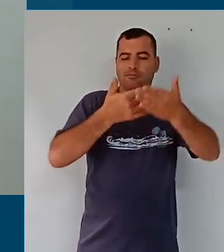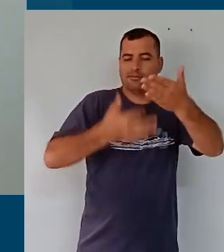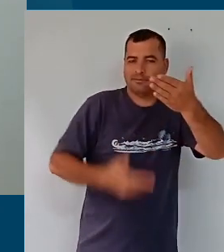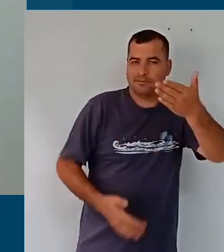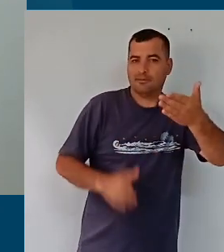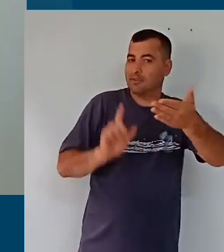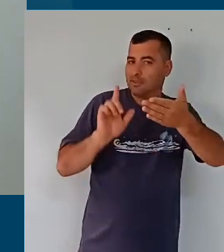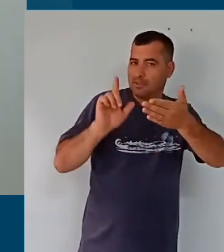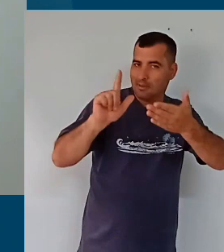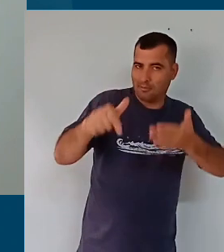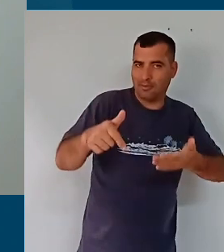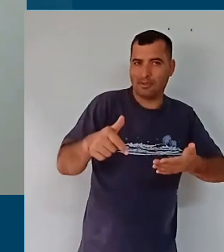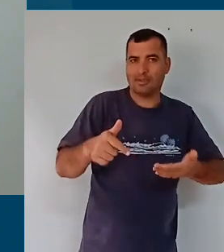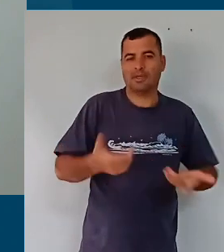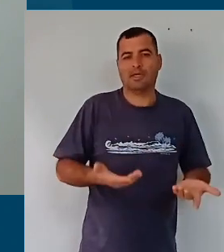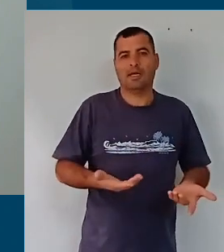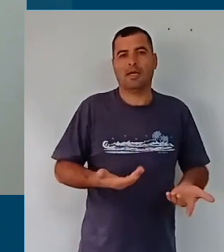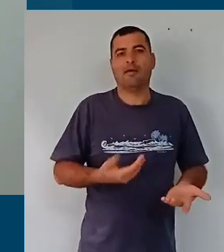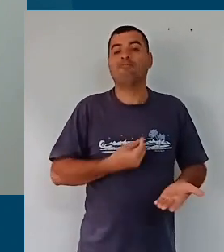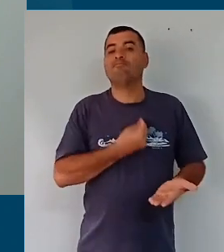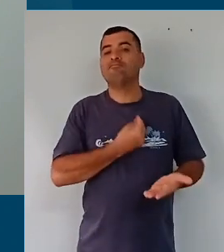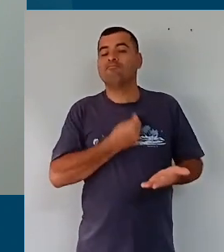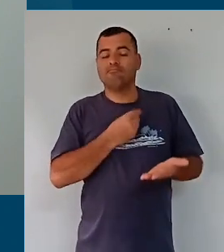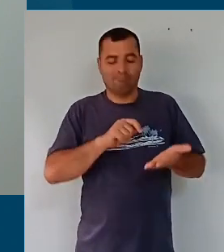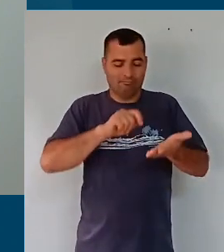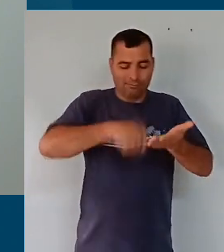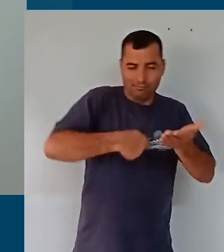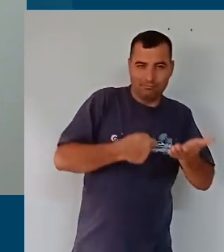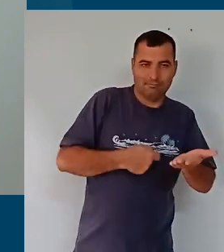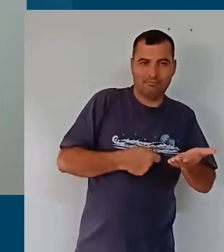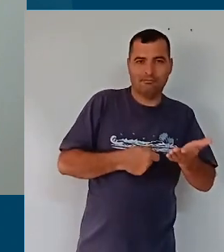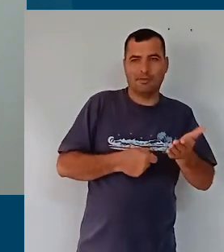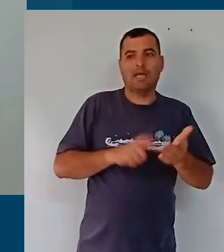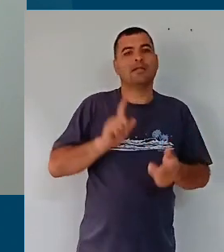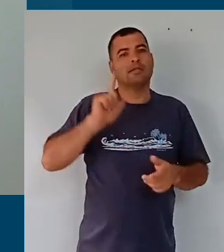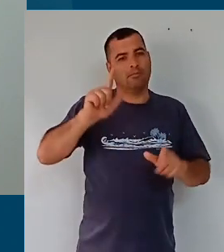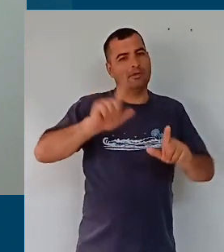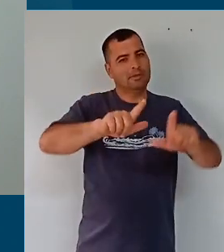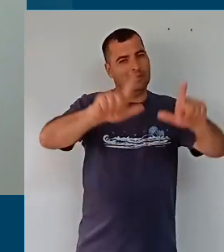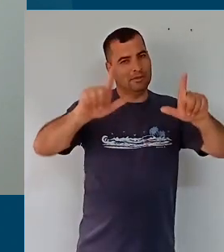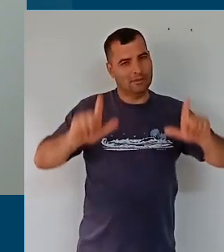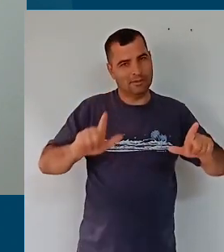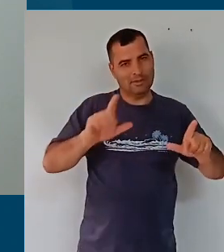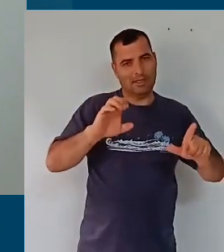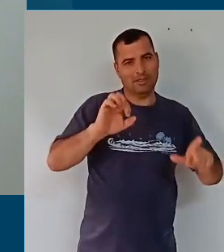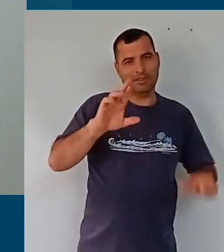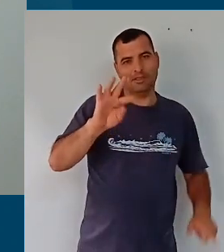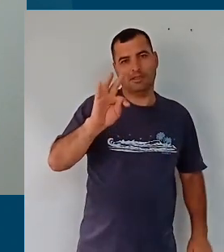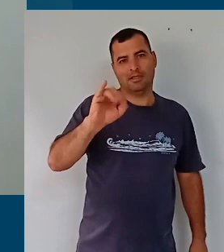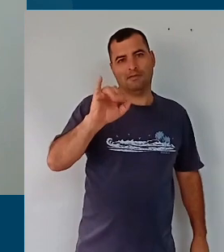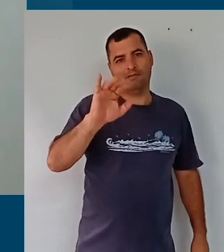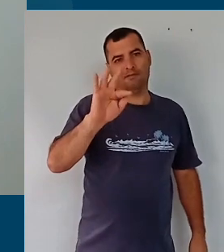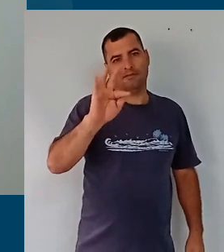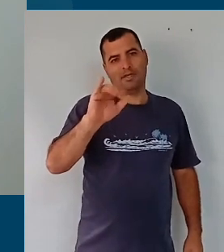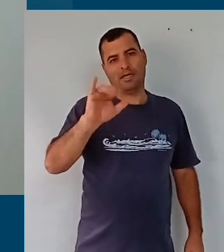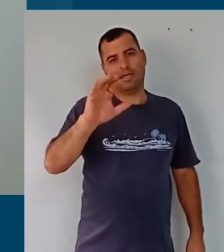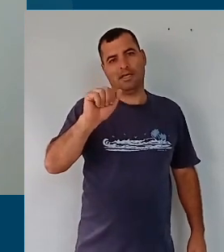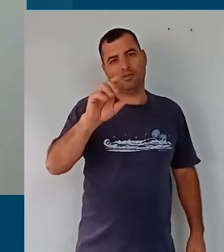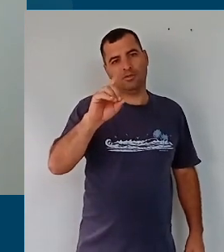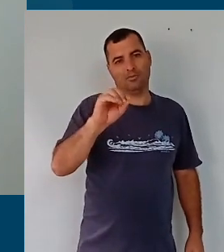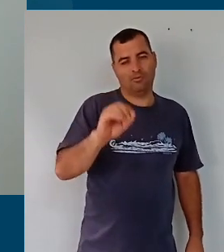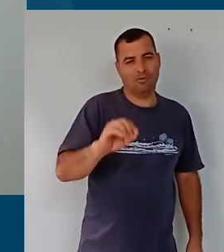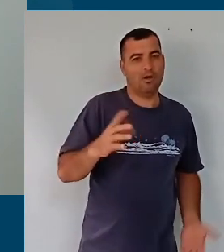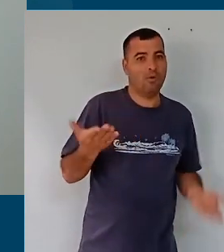disponibilizado logo mais o link para registro de presença para emissão dos certificados, assim como vocês já estão acostumados.